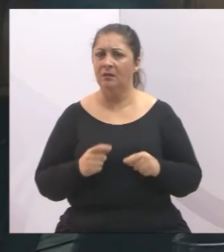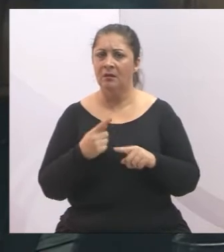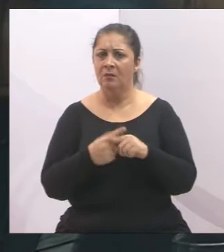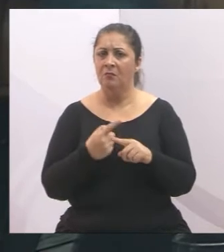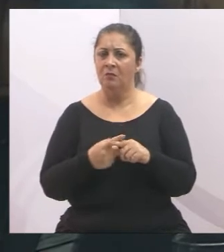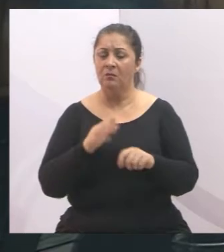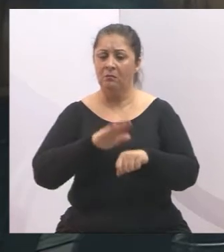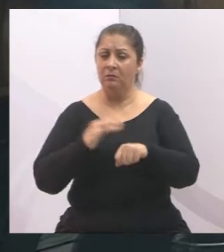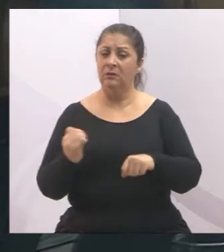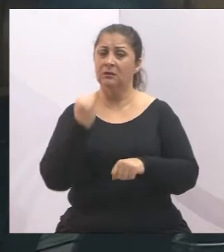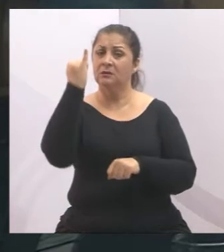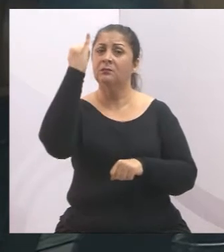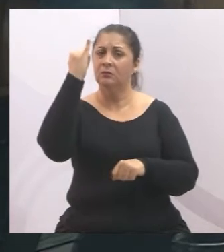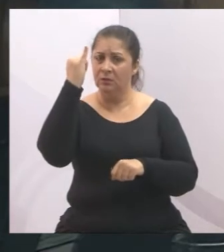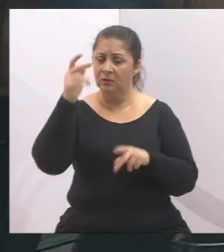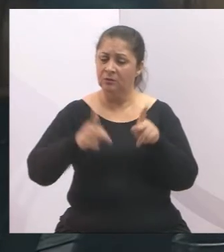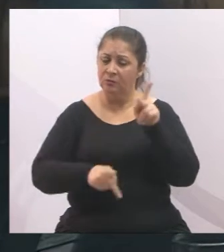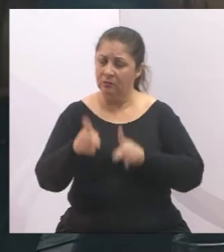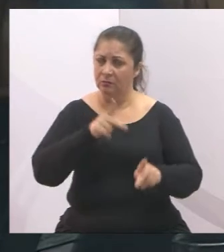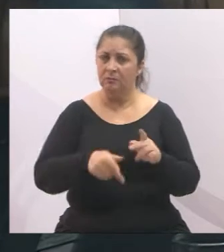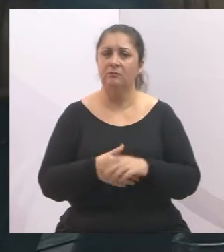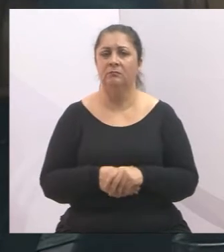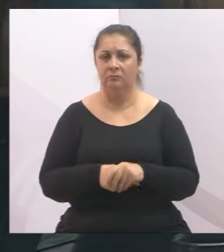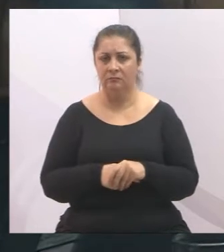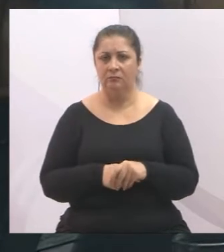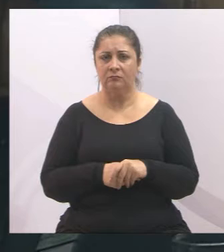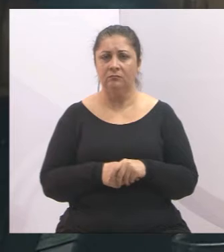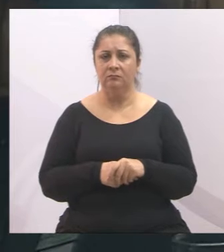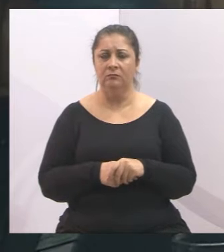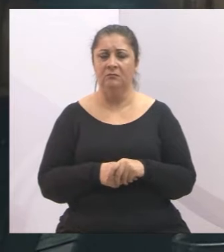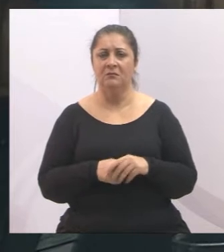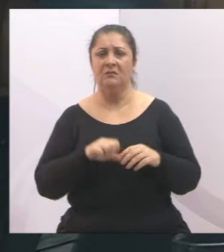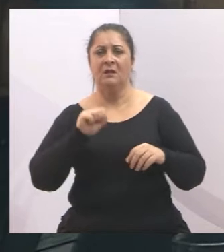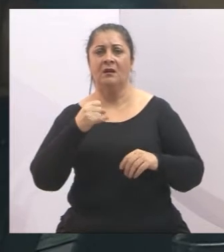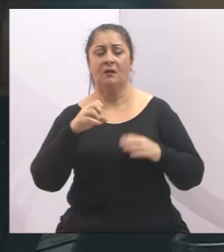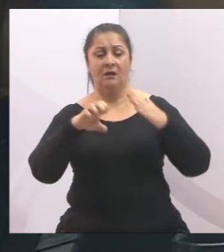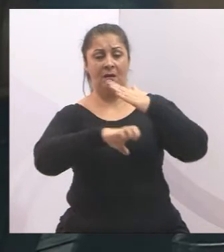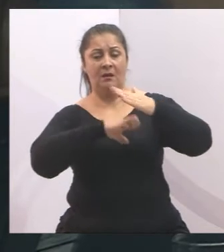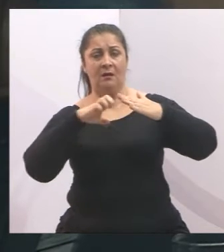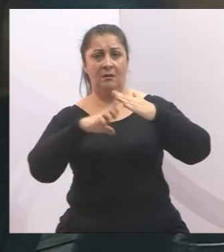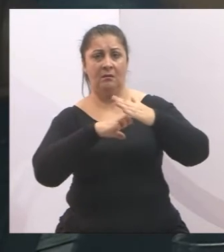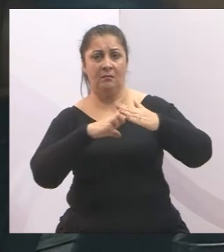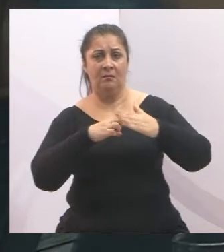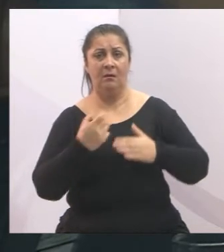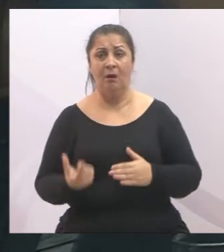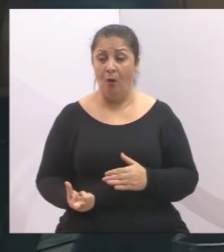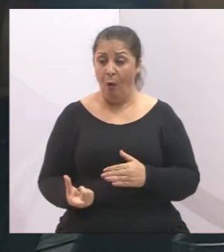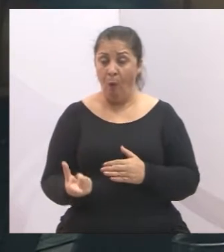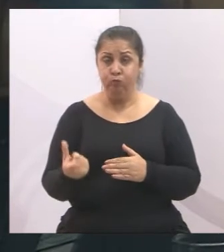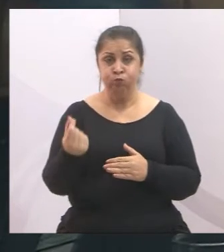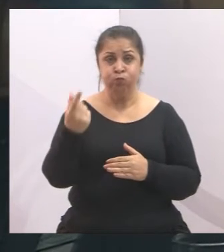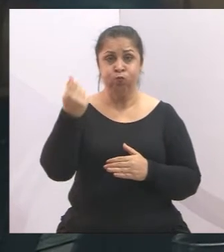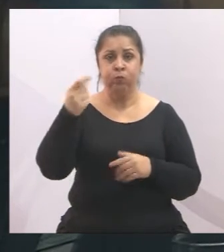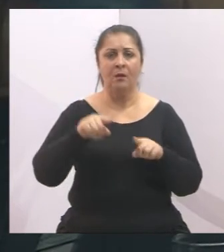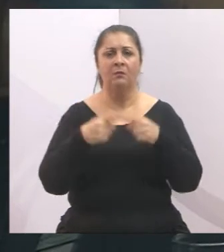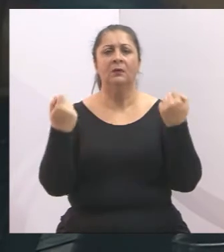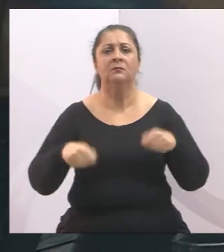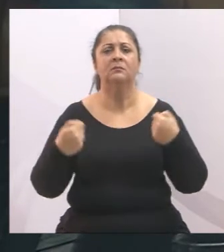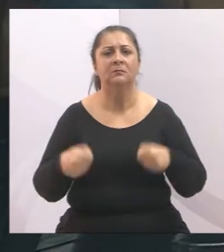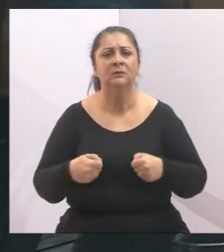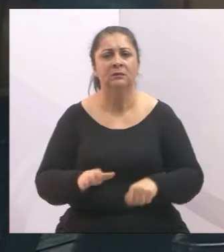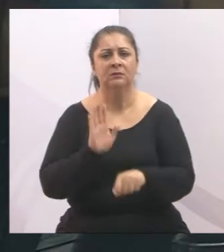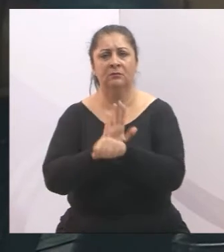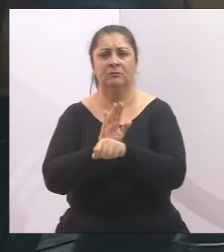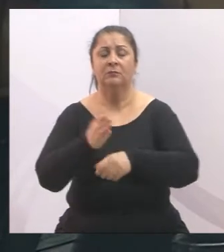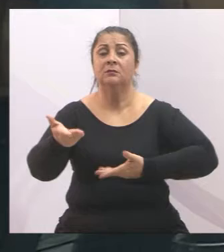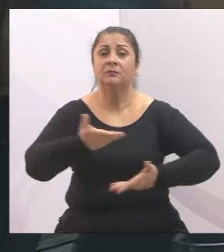interesses da população de Jacareí, por maior que seja, por maior que seja o seu capital social, ela tem que estar adestrita, ela